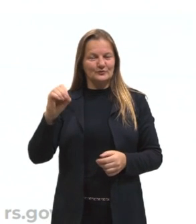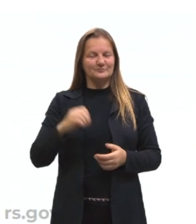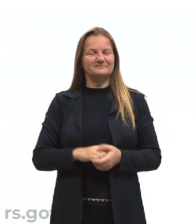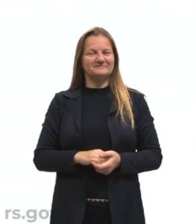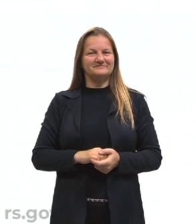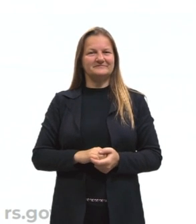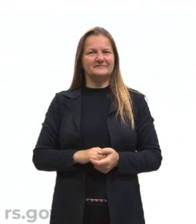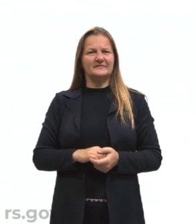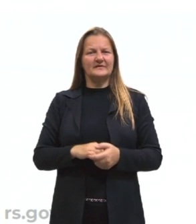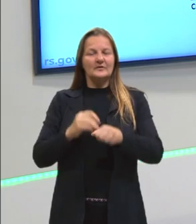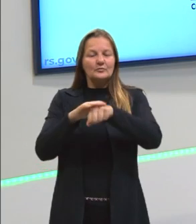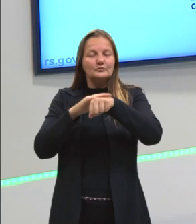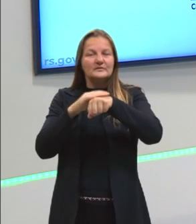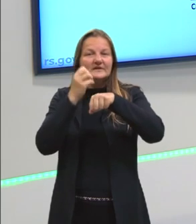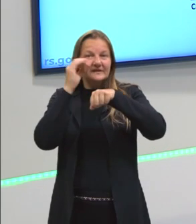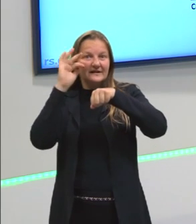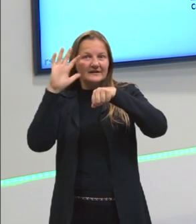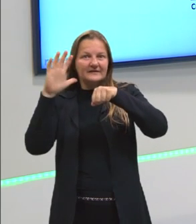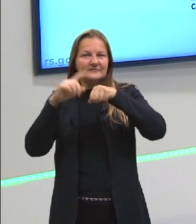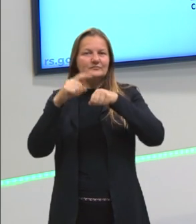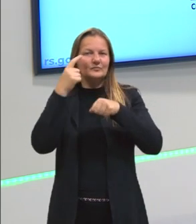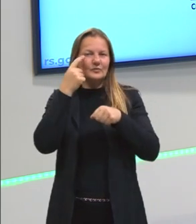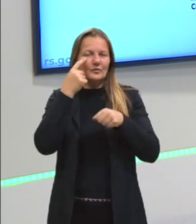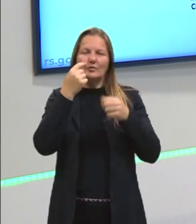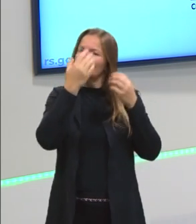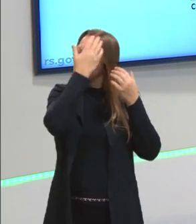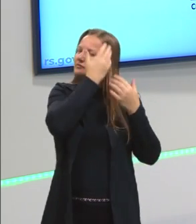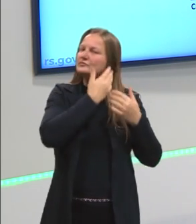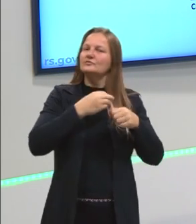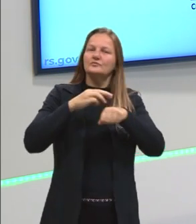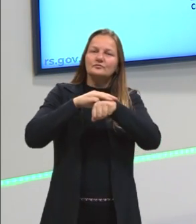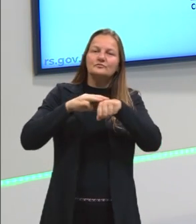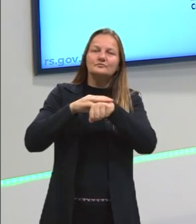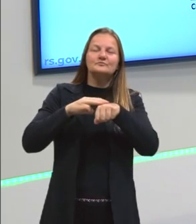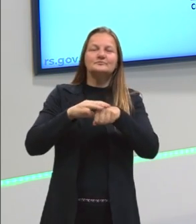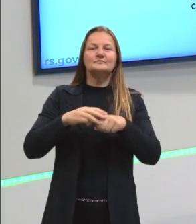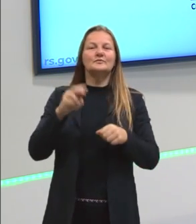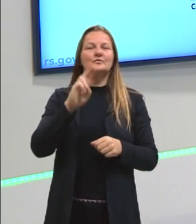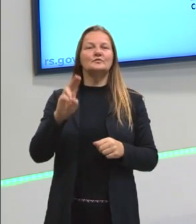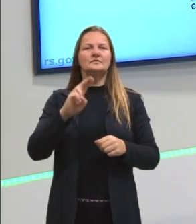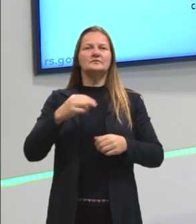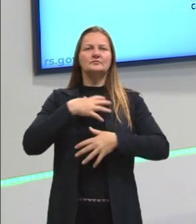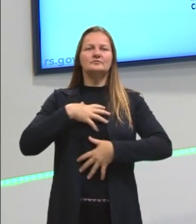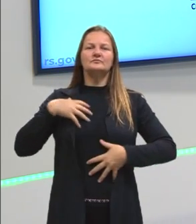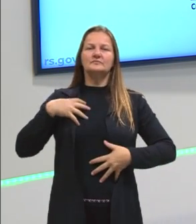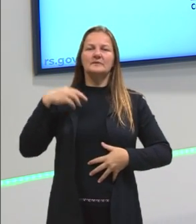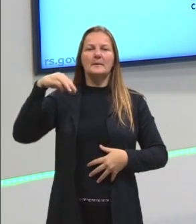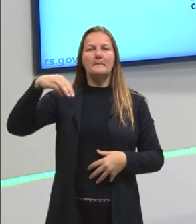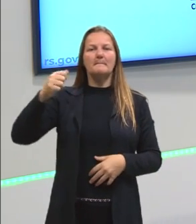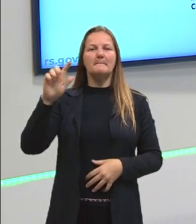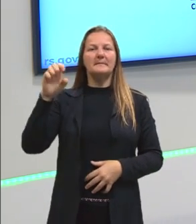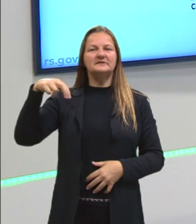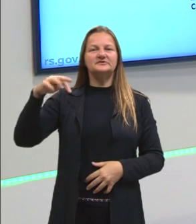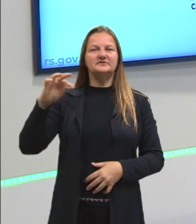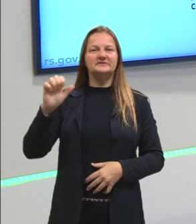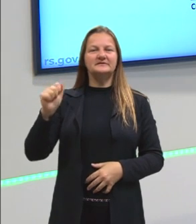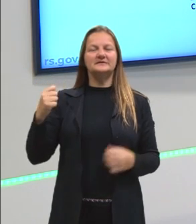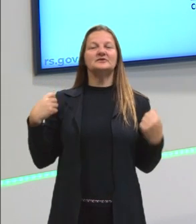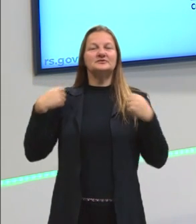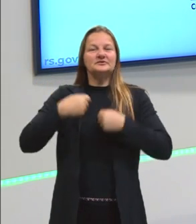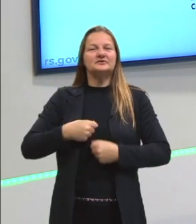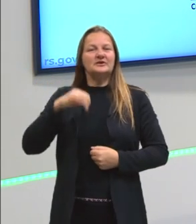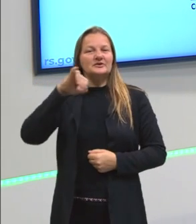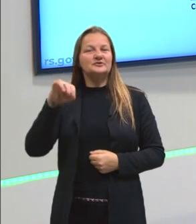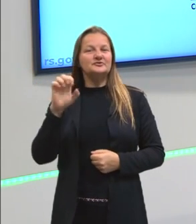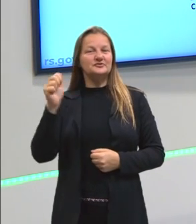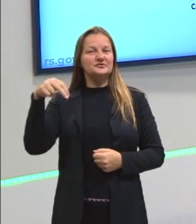sou sujeito de pele clara, tenho olhos e cabelos castanhos, estou vestindo uma camiseta magenta, tenho uma jaqueta jeans